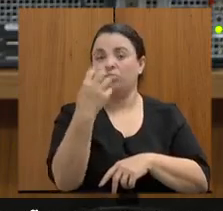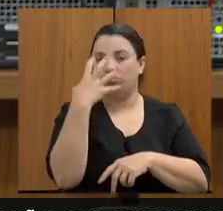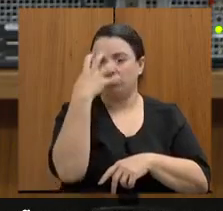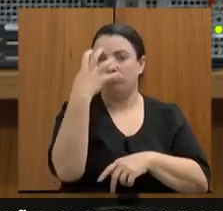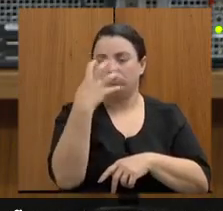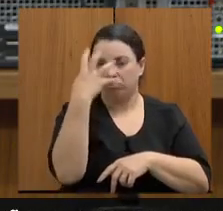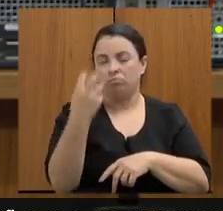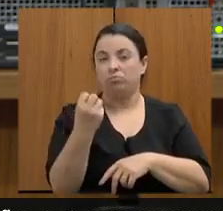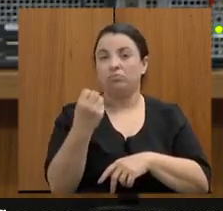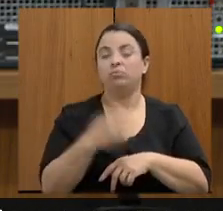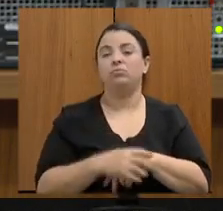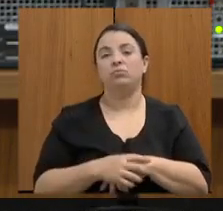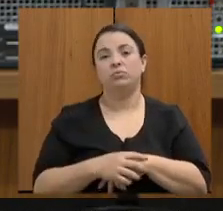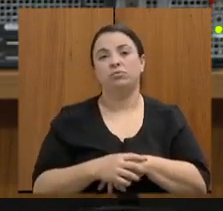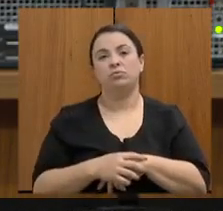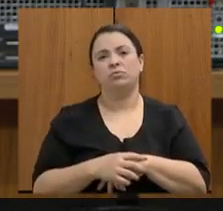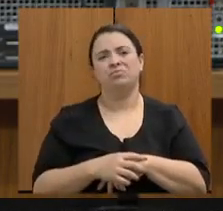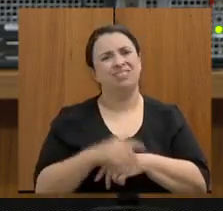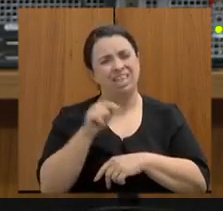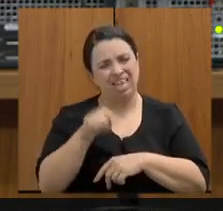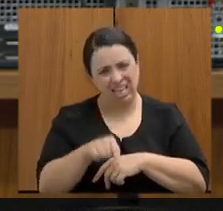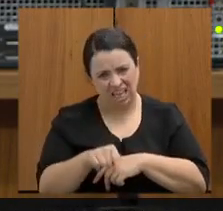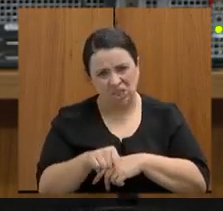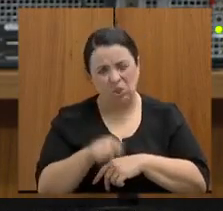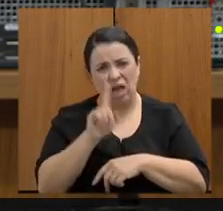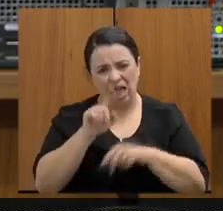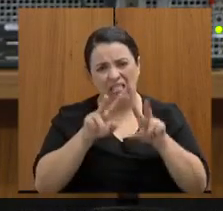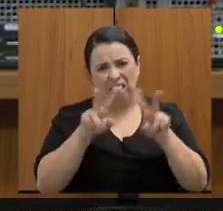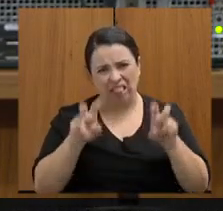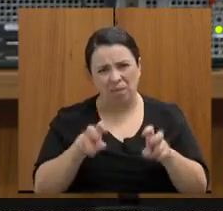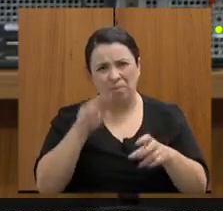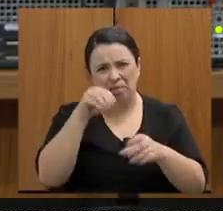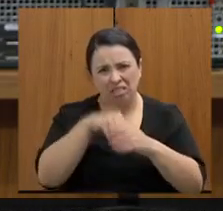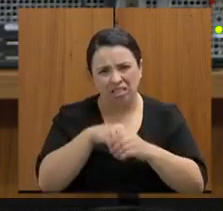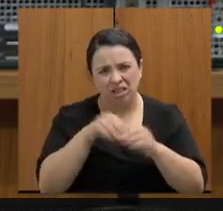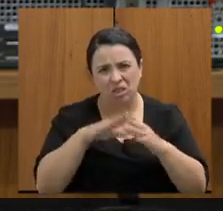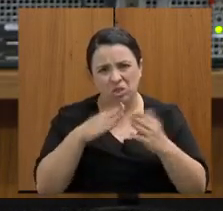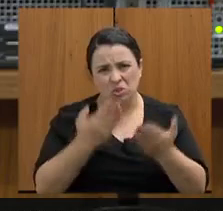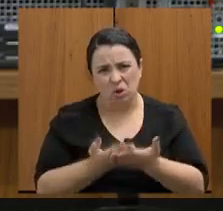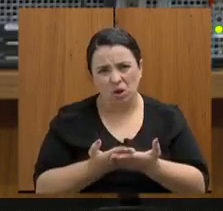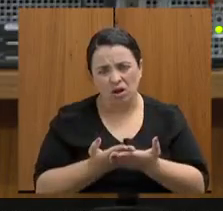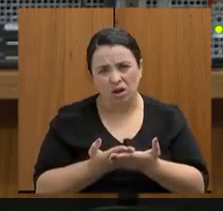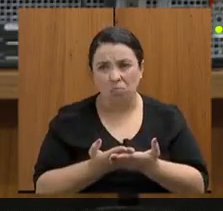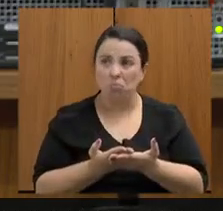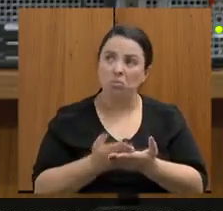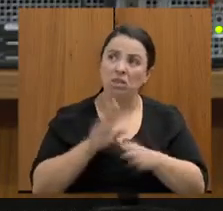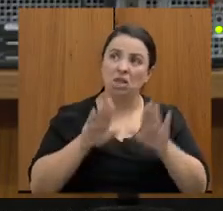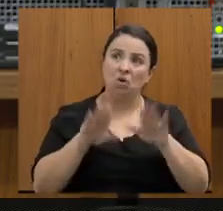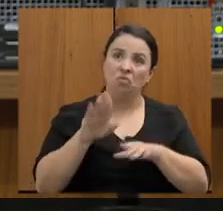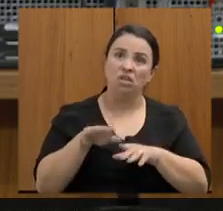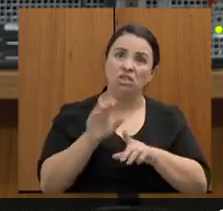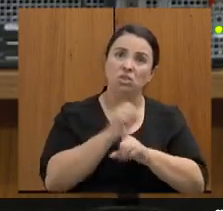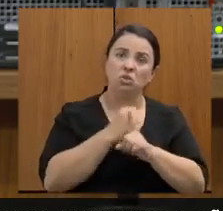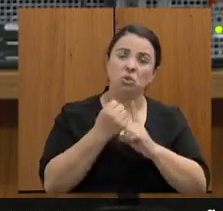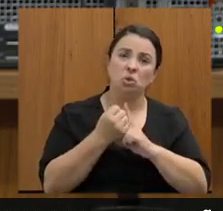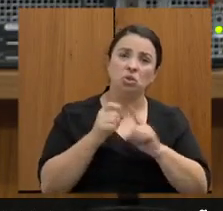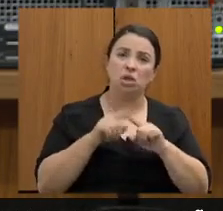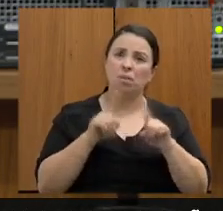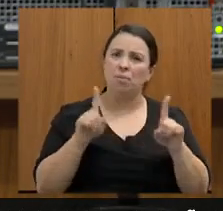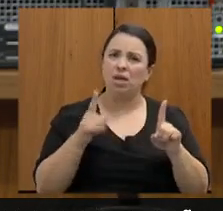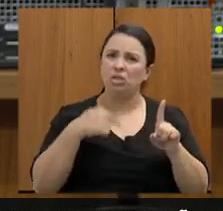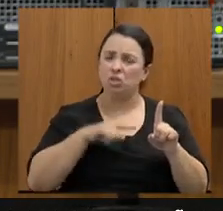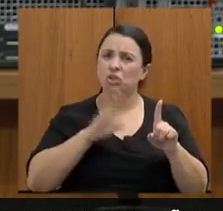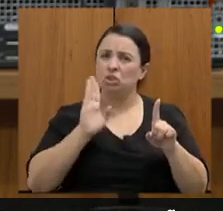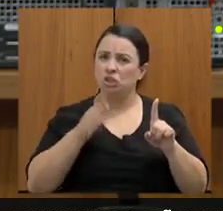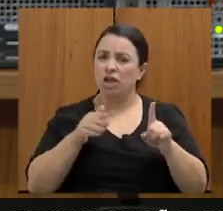vez que estaria dentro do campo de sociologia mas a gente proibiu qualquer tipo de menção de ideologia